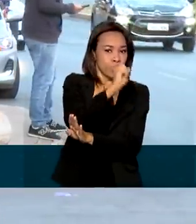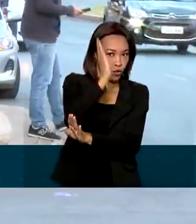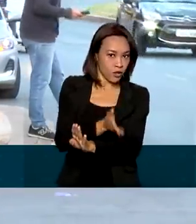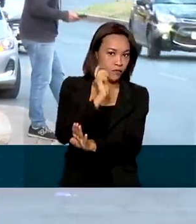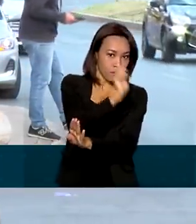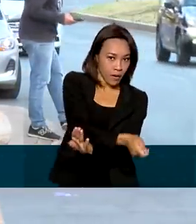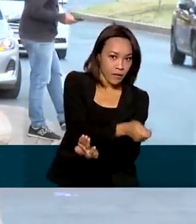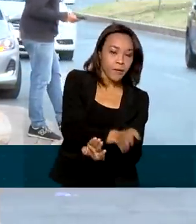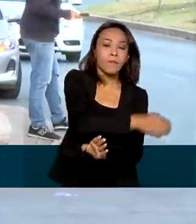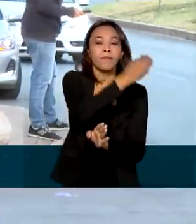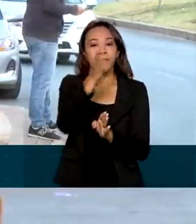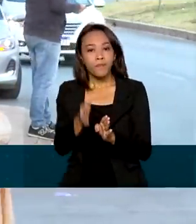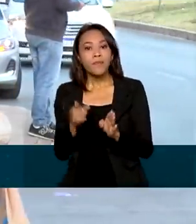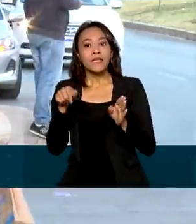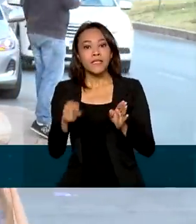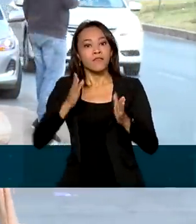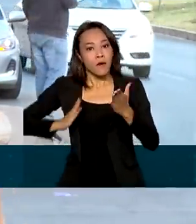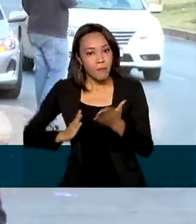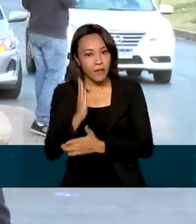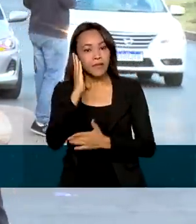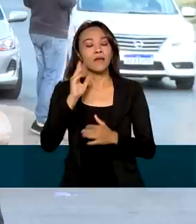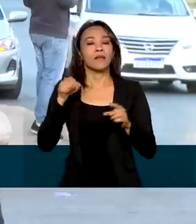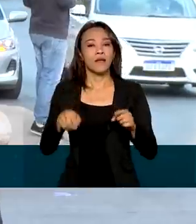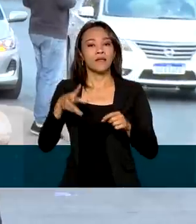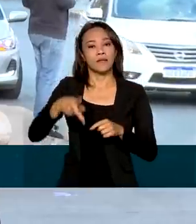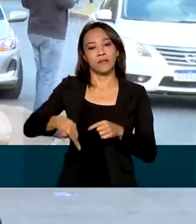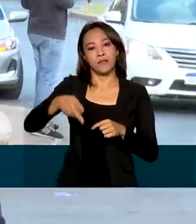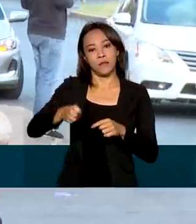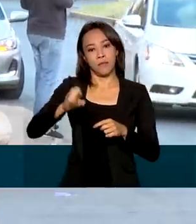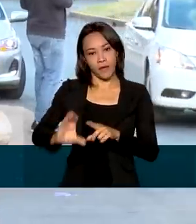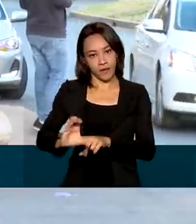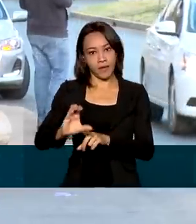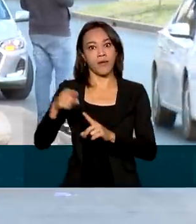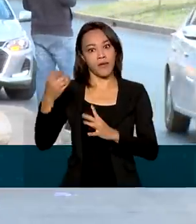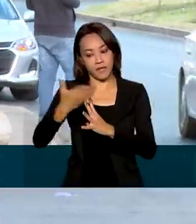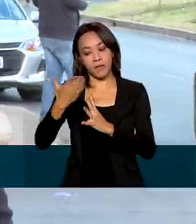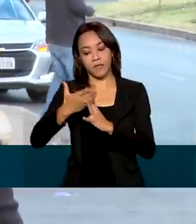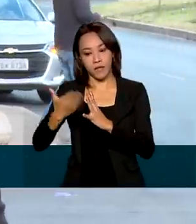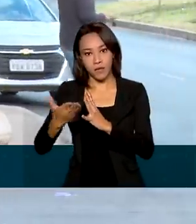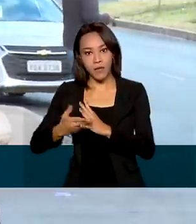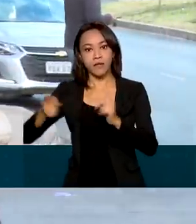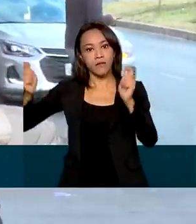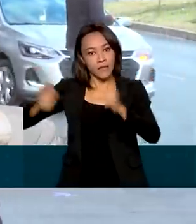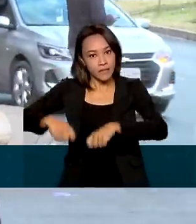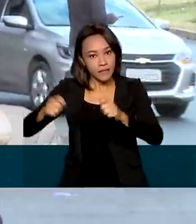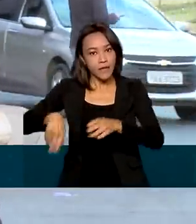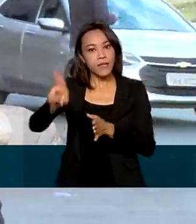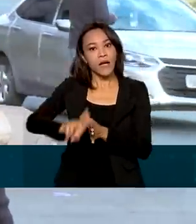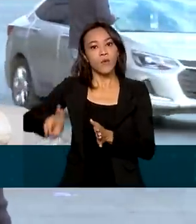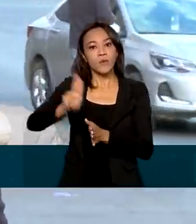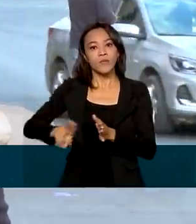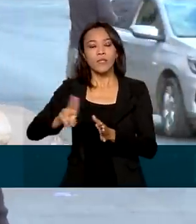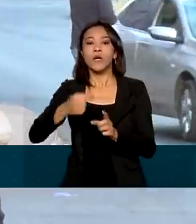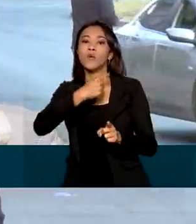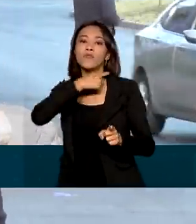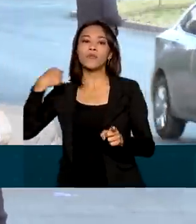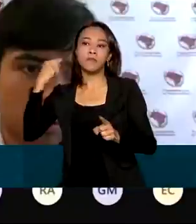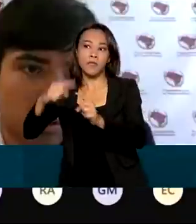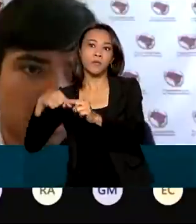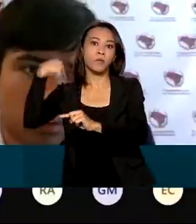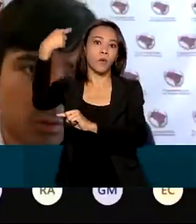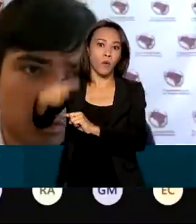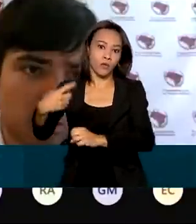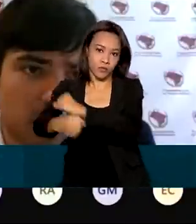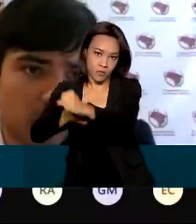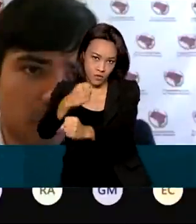de emenda à Constituição for aprovada, esse parcelamento já será aplicado aos precatórios com vencimento no ano que vem.